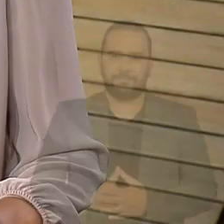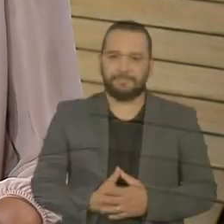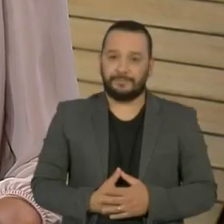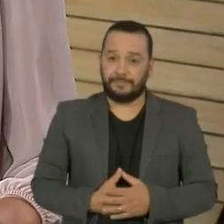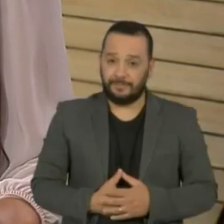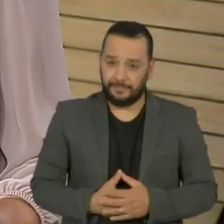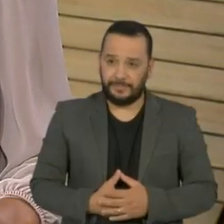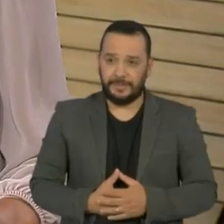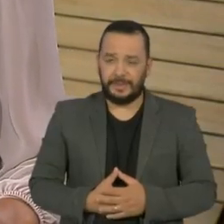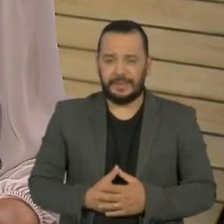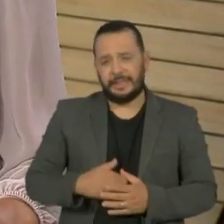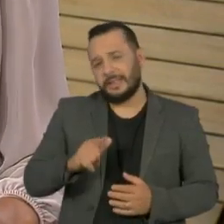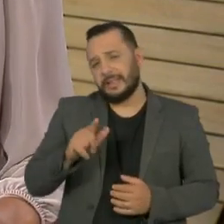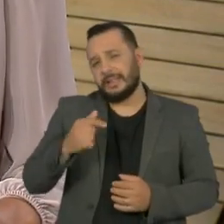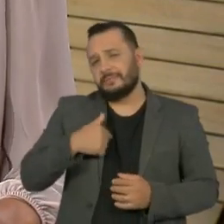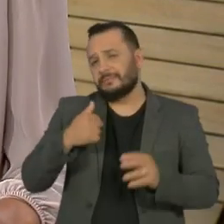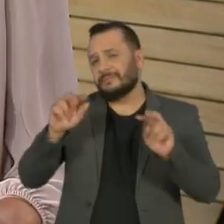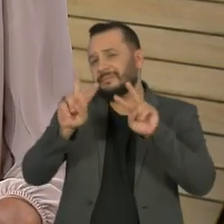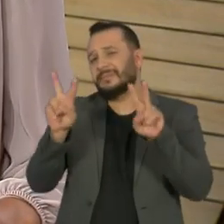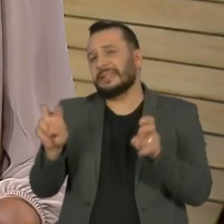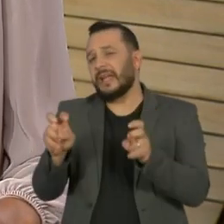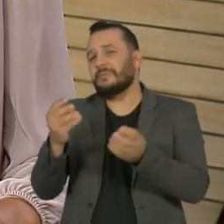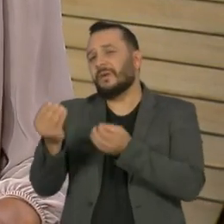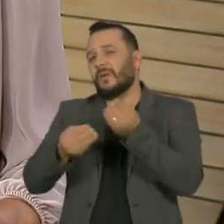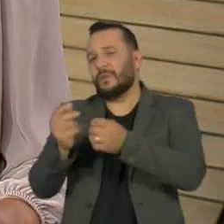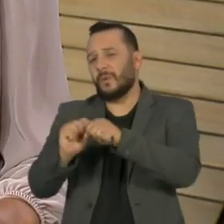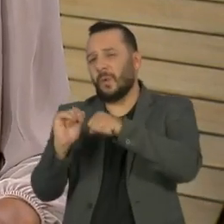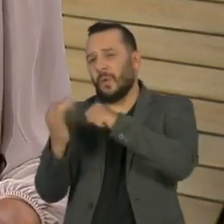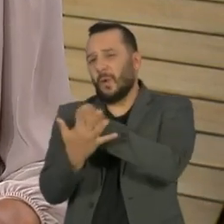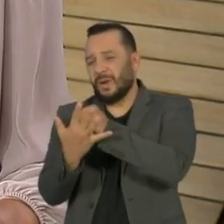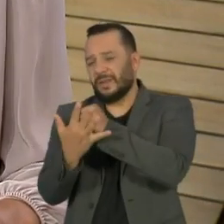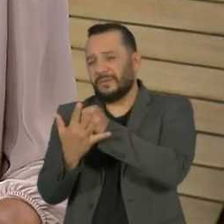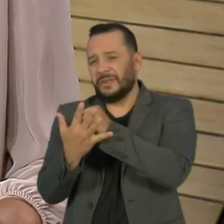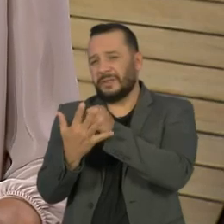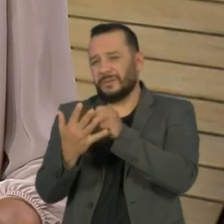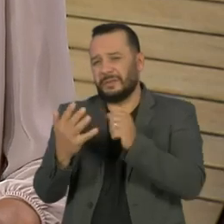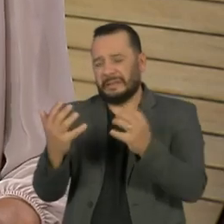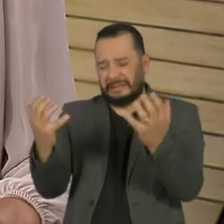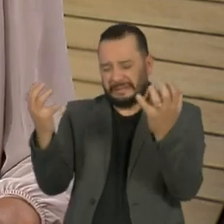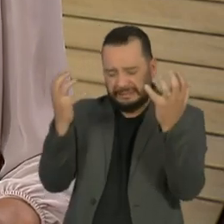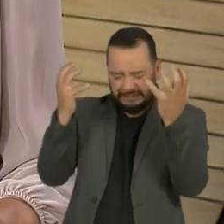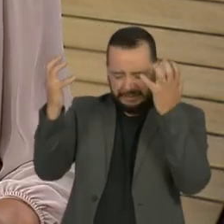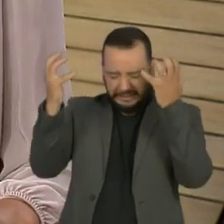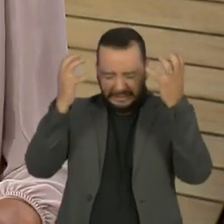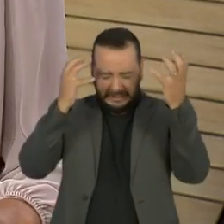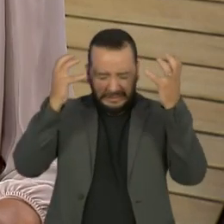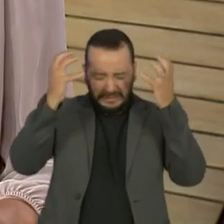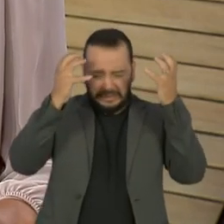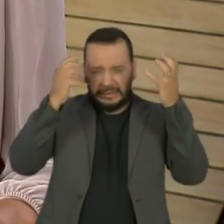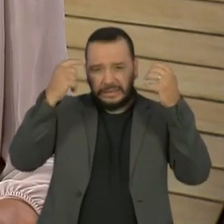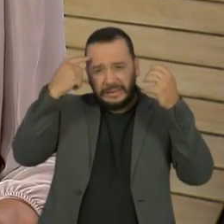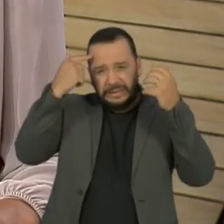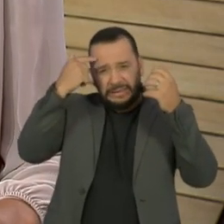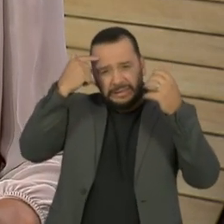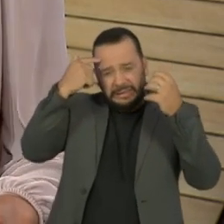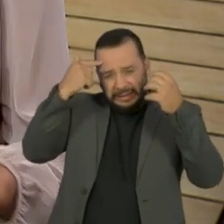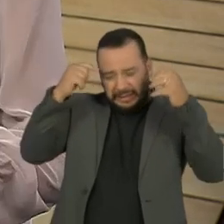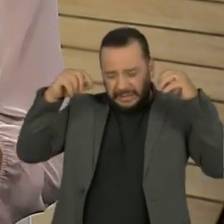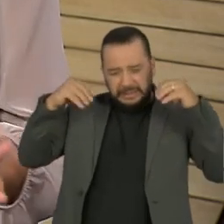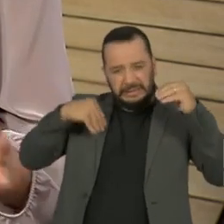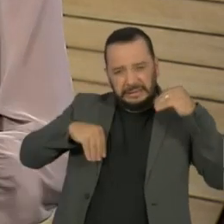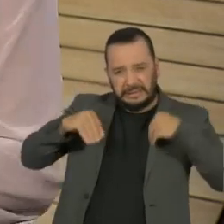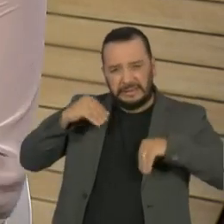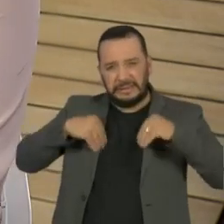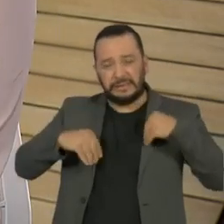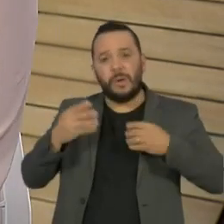Muito já se falou sobre o impacto da pandemia sobre a saúde mental e como reduzir os riscos de transtornos